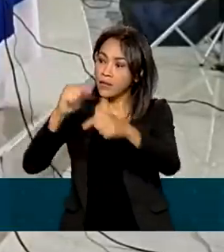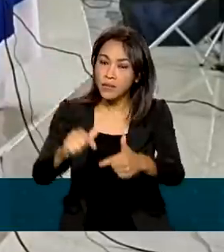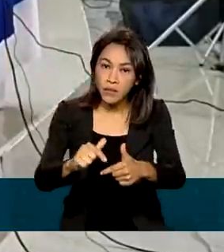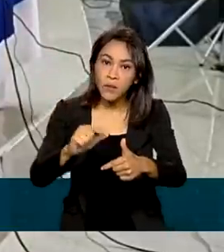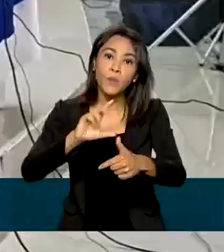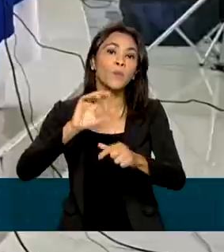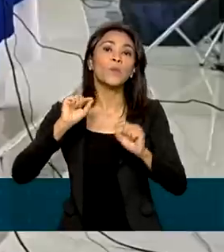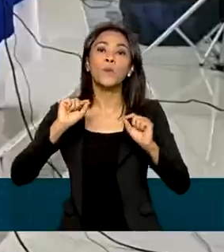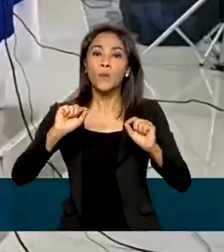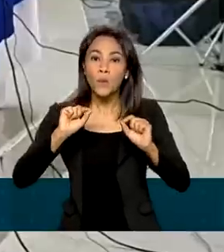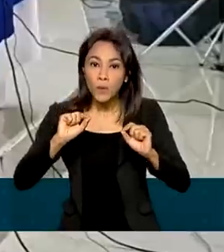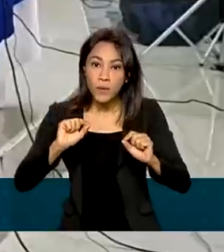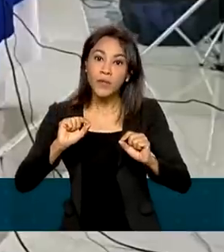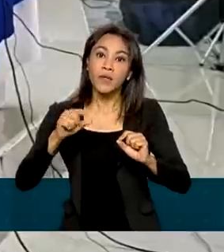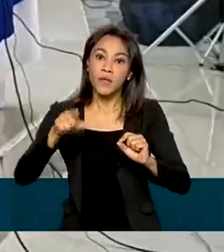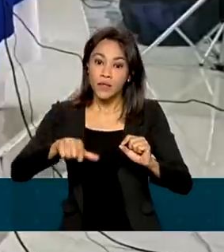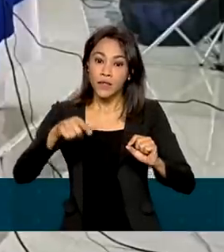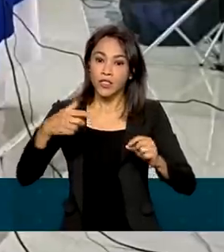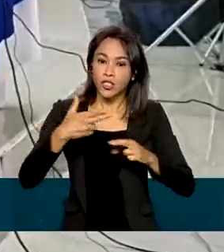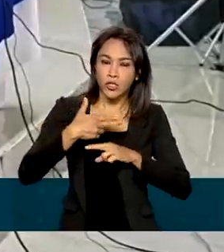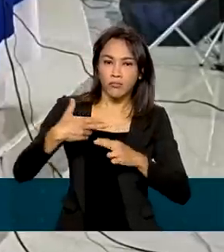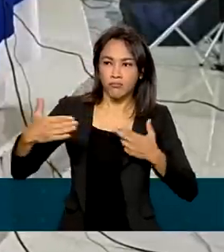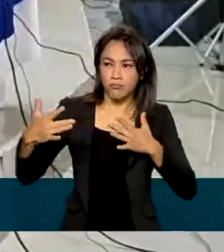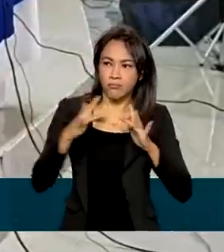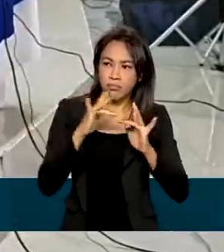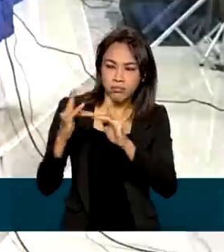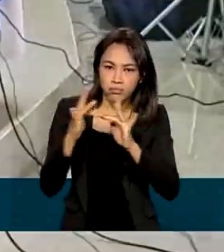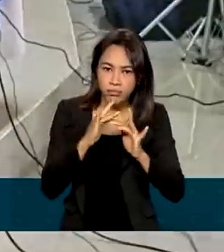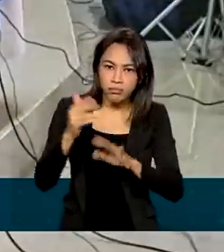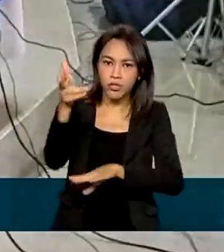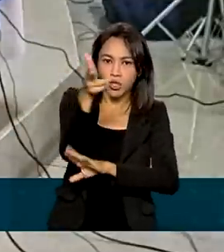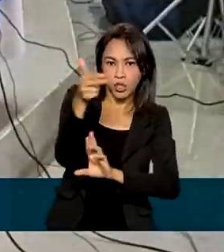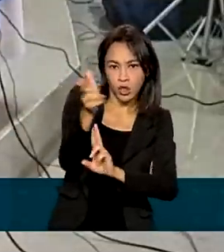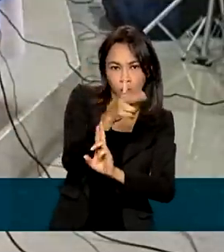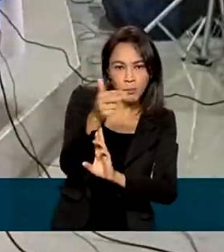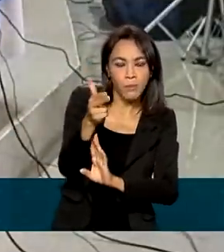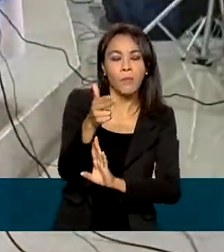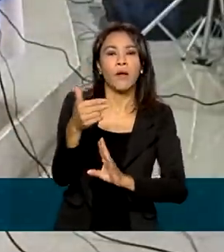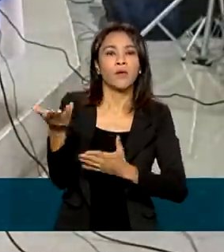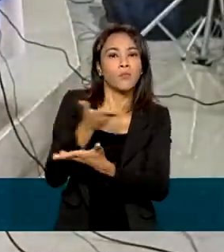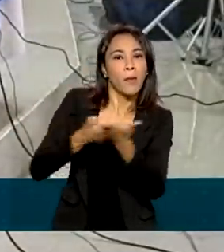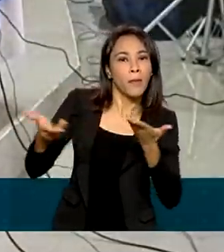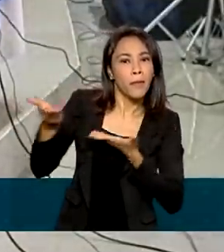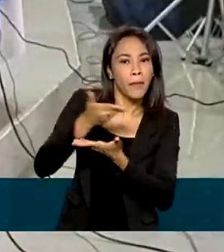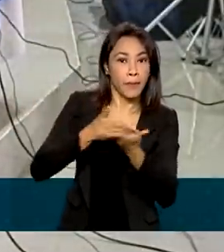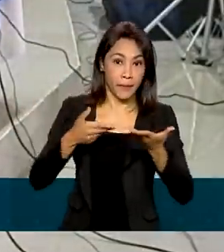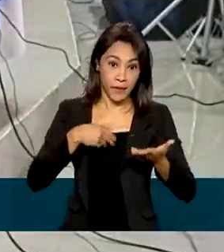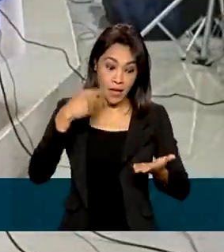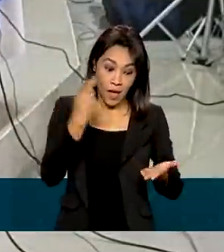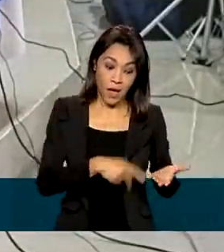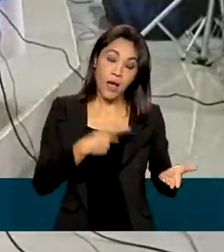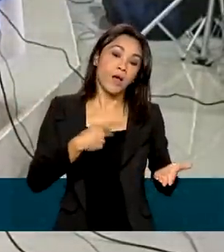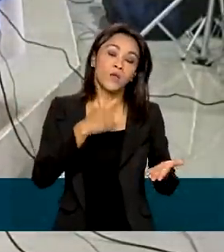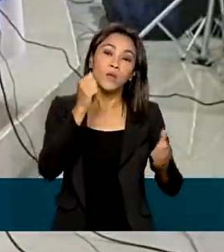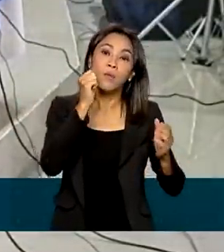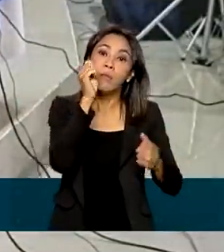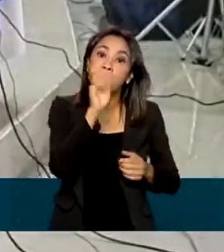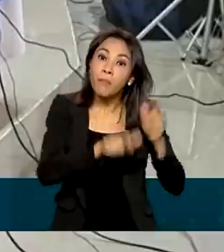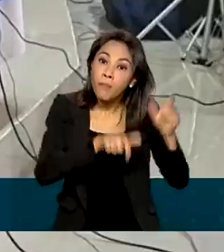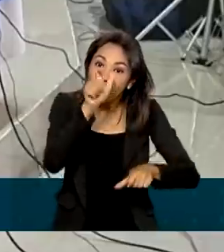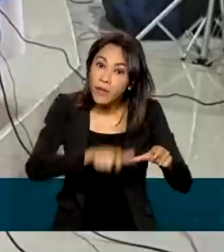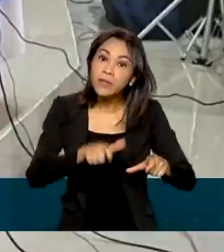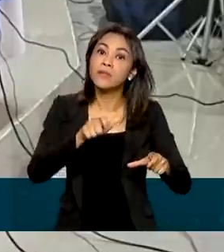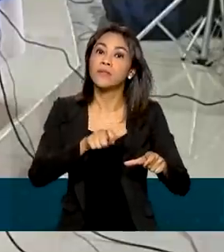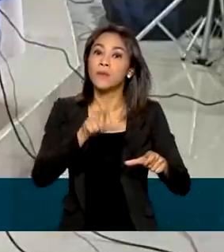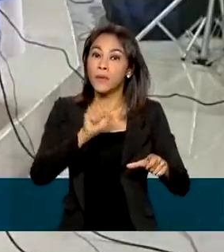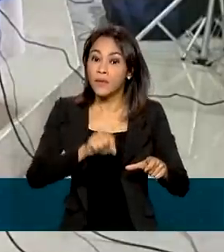pessoas do quadro diplomático. Nós temos o Carlos França no momento. Estamos aguardando o interesse dos brasileiros no estímulo de futebol e envio para